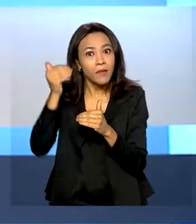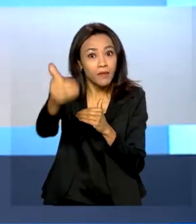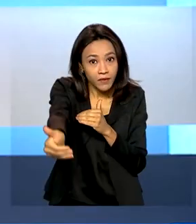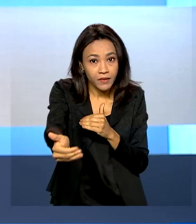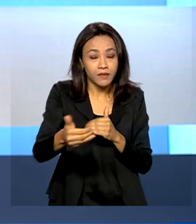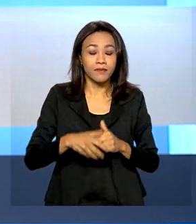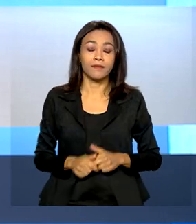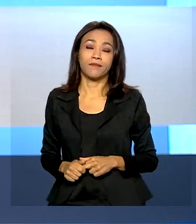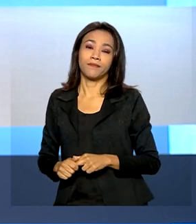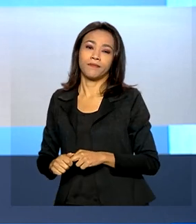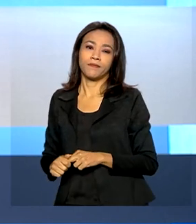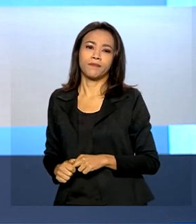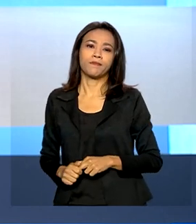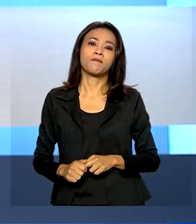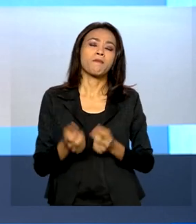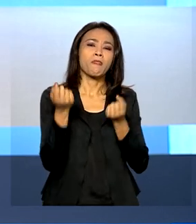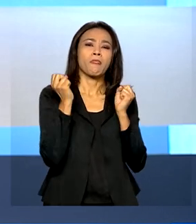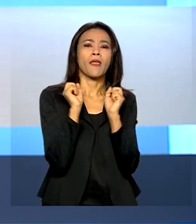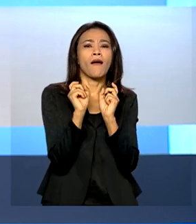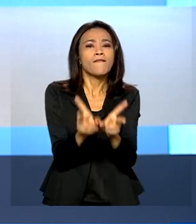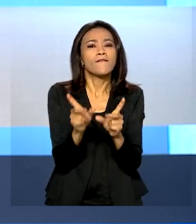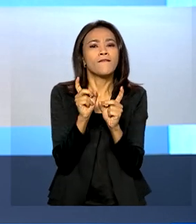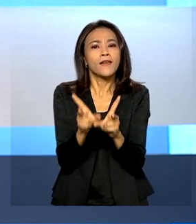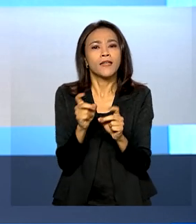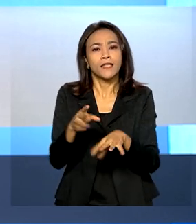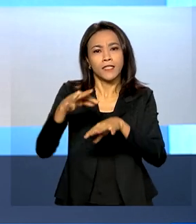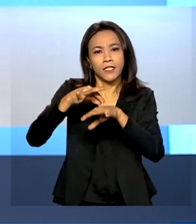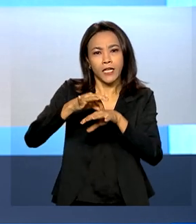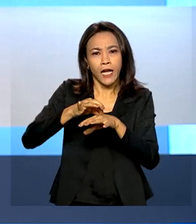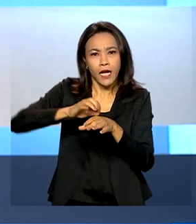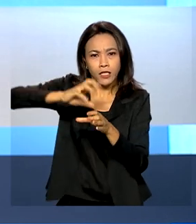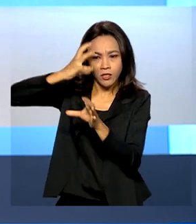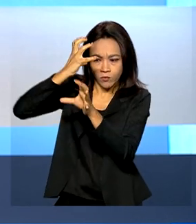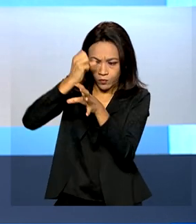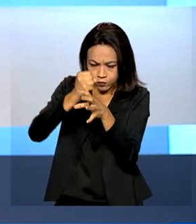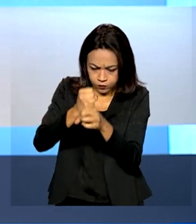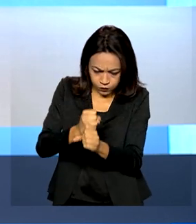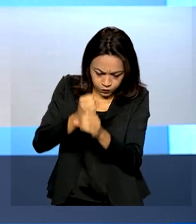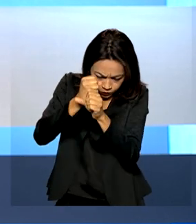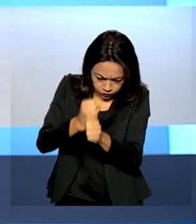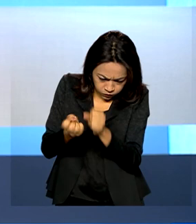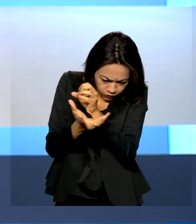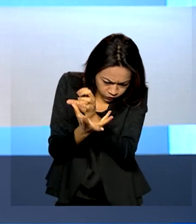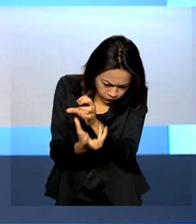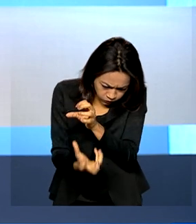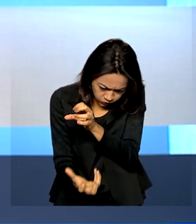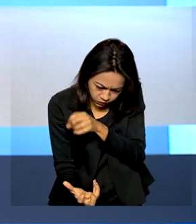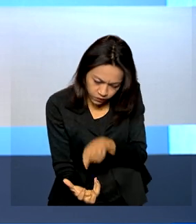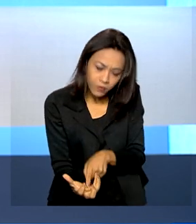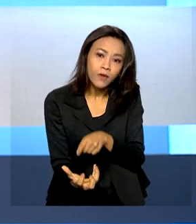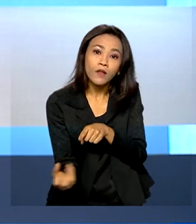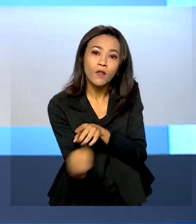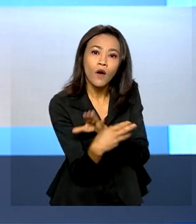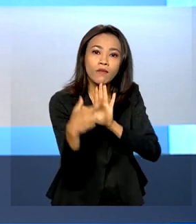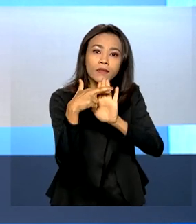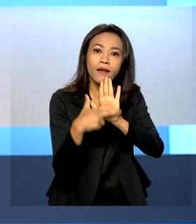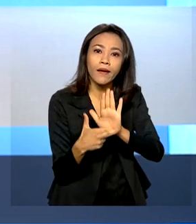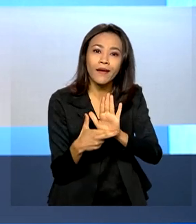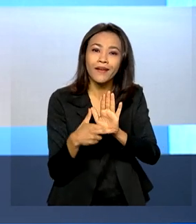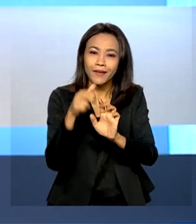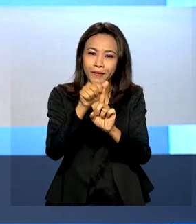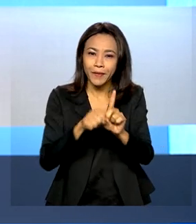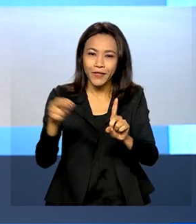agenda. A venda de carne moída vai ter novas regras a partir de novembro. Entenda na